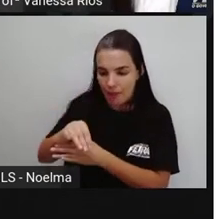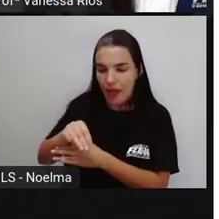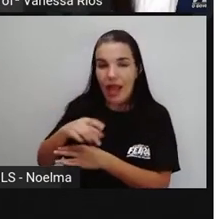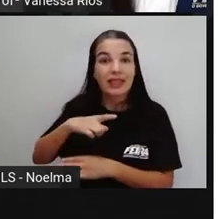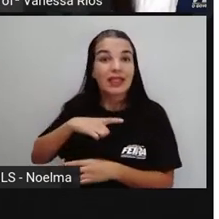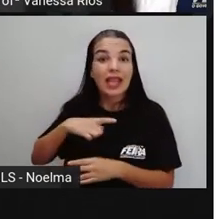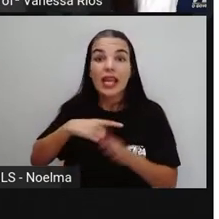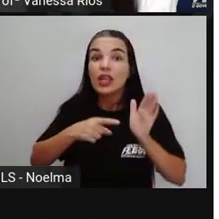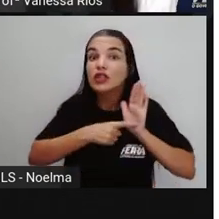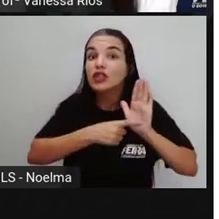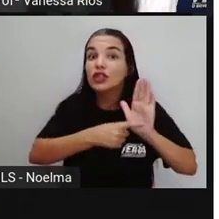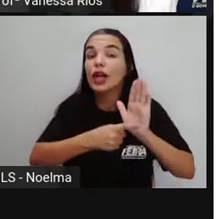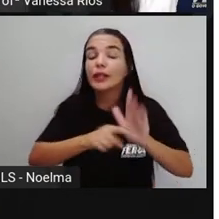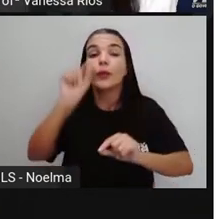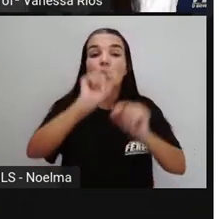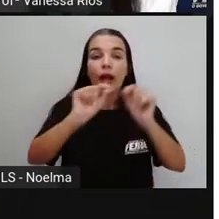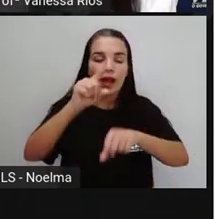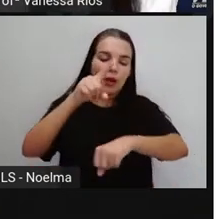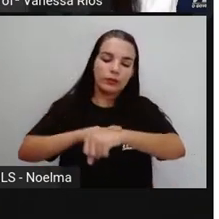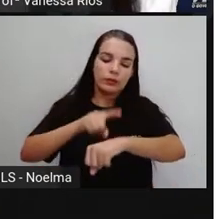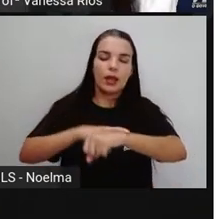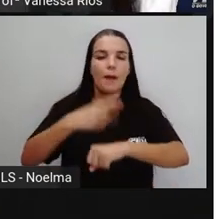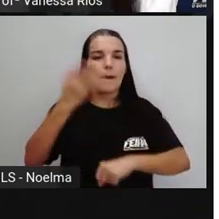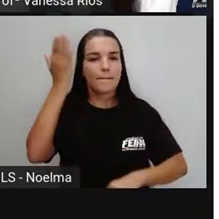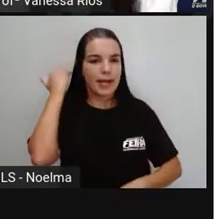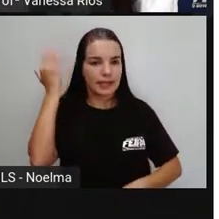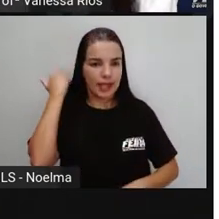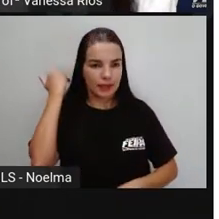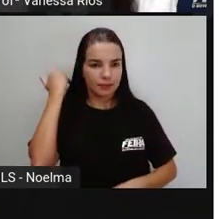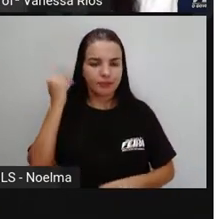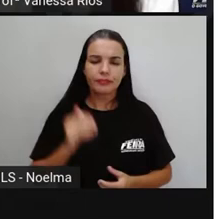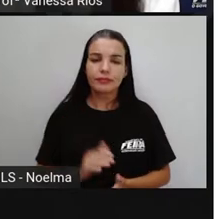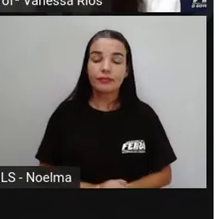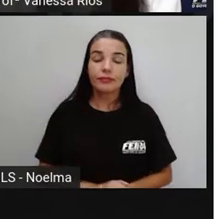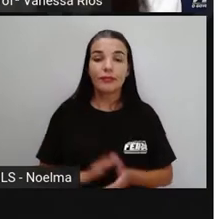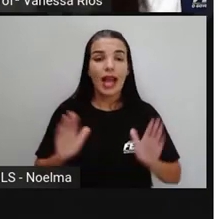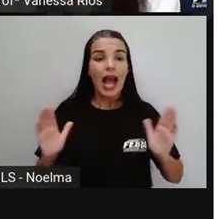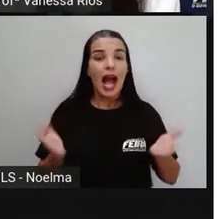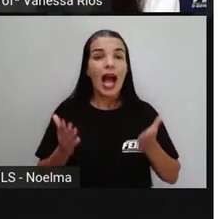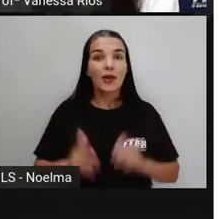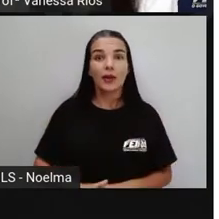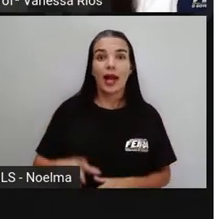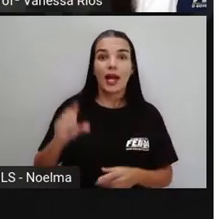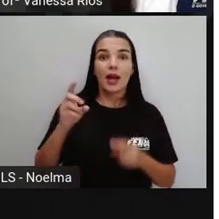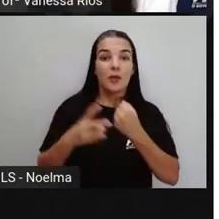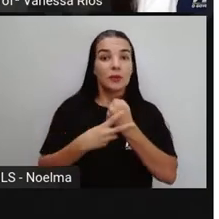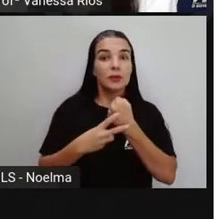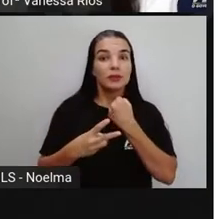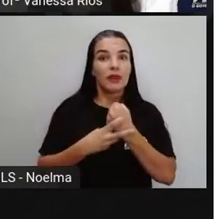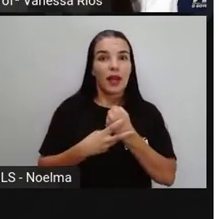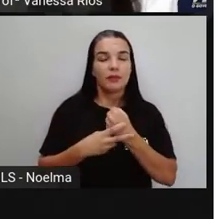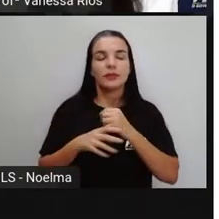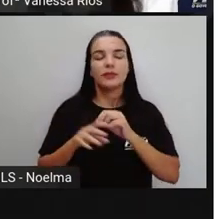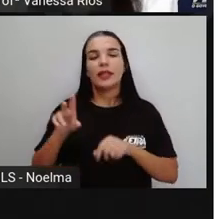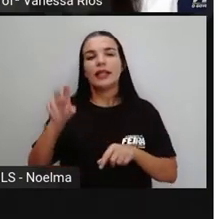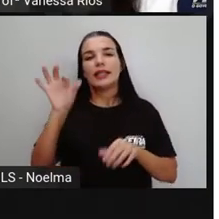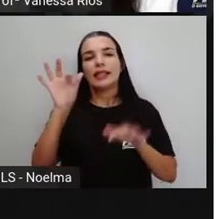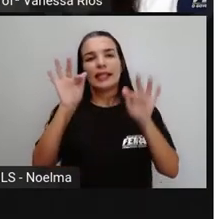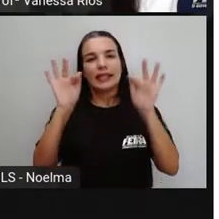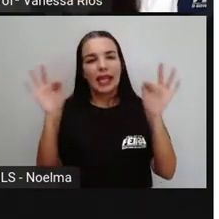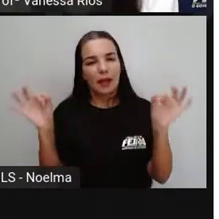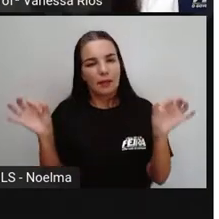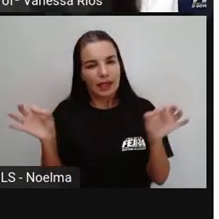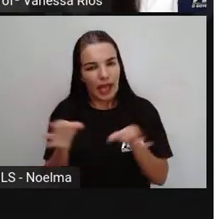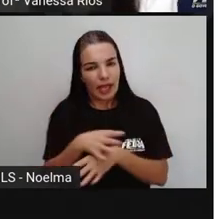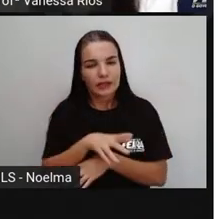indicando aí o tempo passado. E os verbos terminados em an, formados aí pelo a, tio